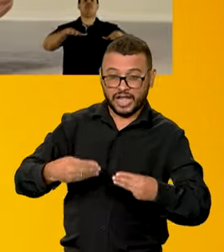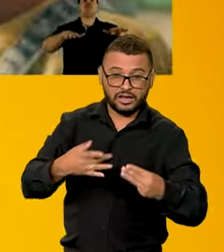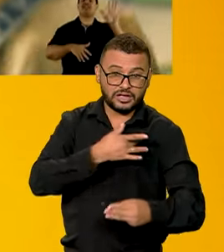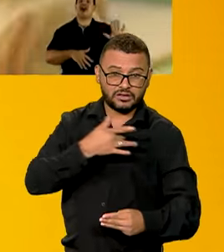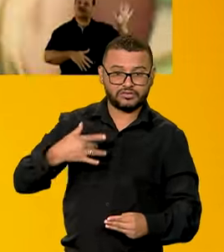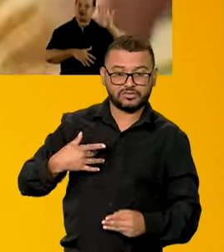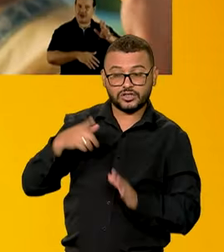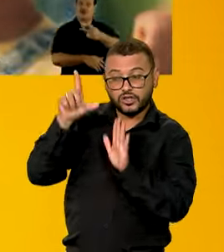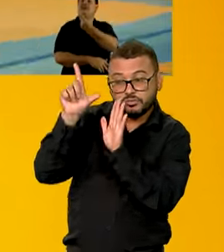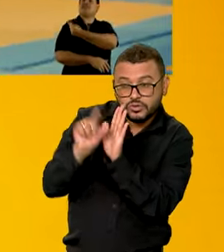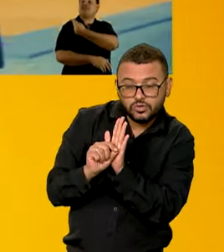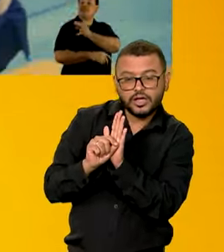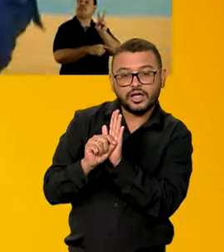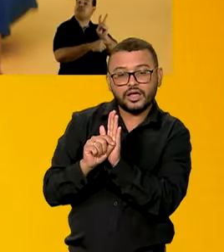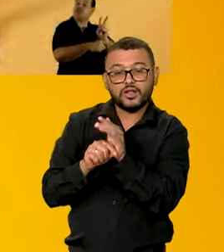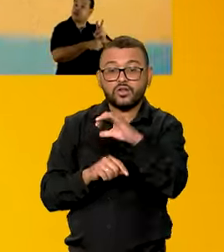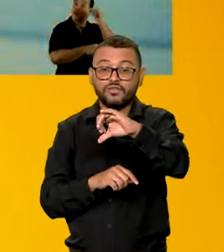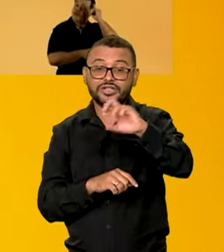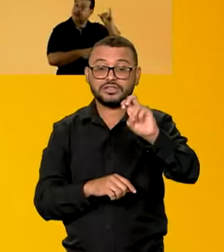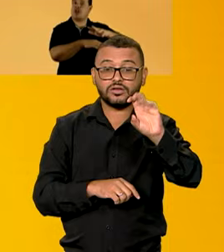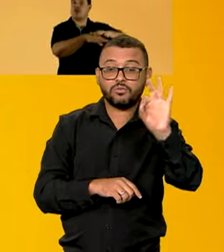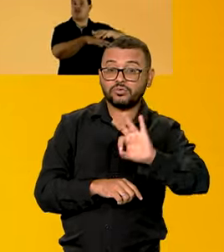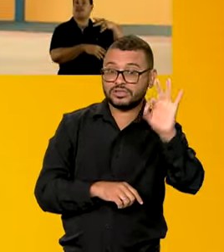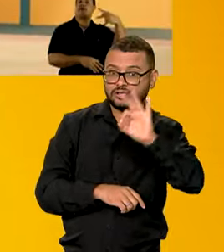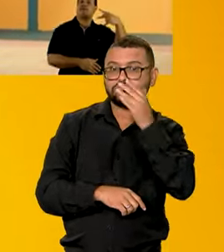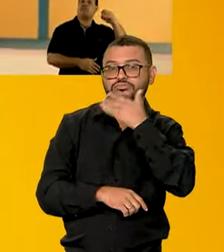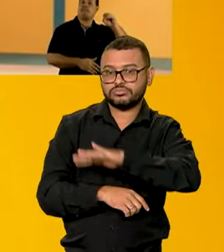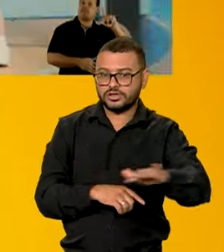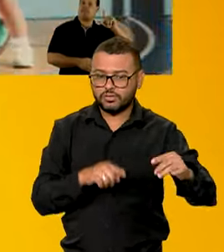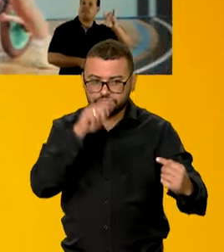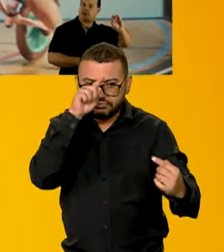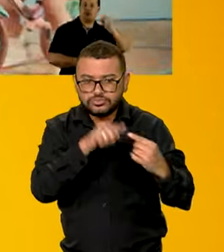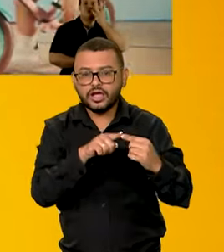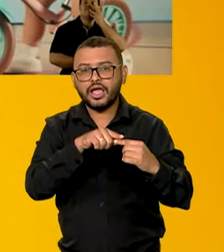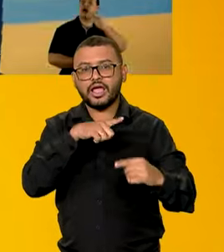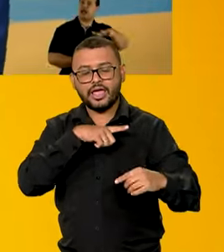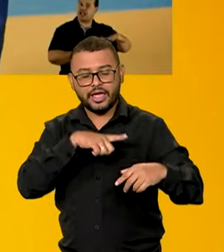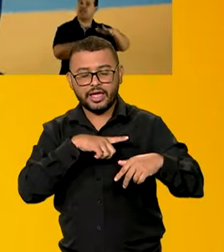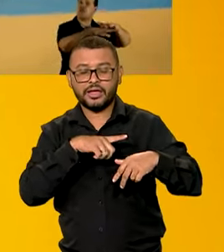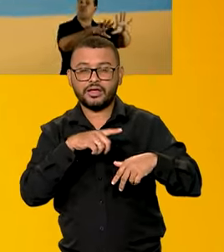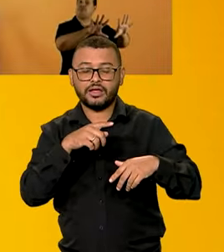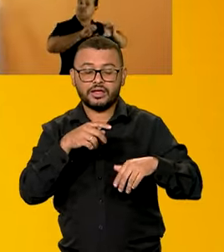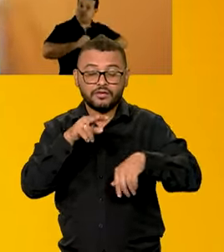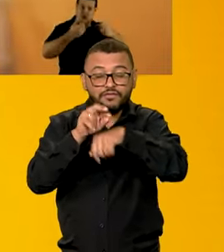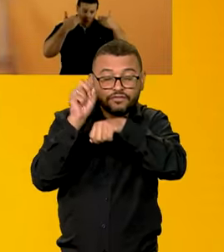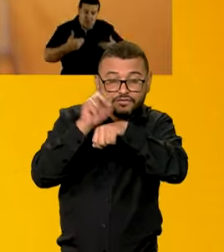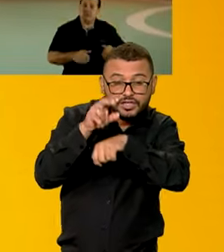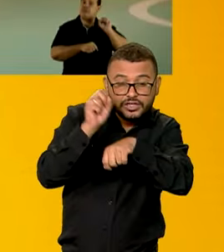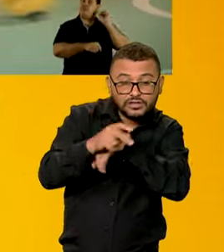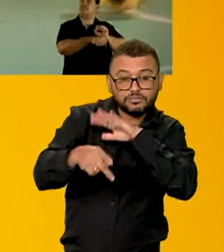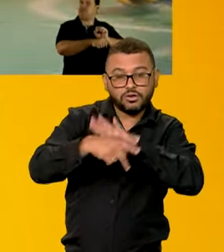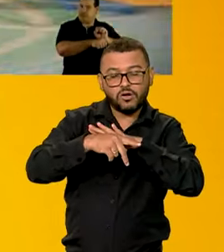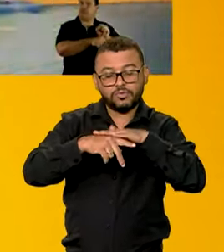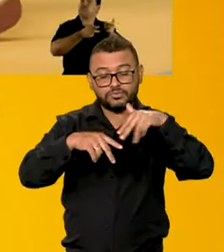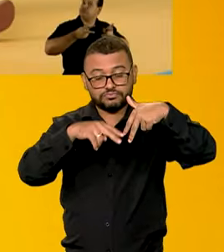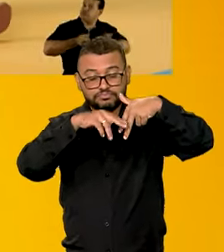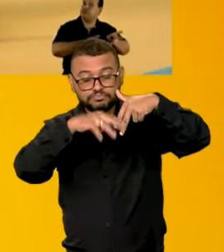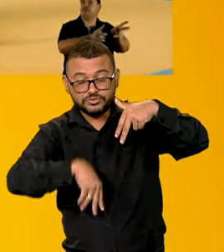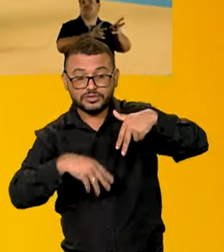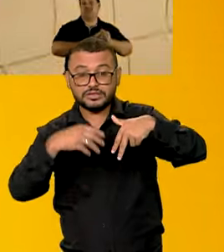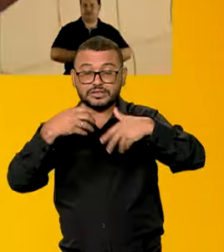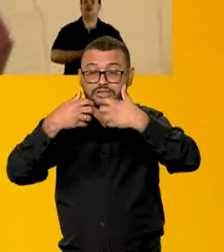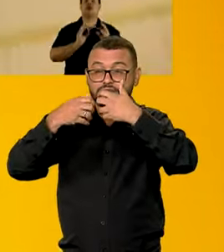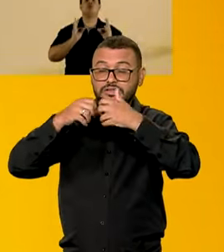% do público-alvo dessa campanha. O poliovírus que causa a poliomielite pode destruir parte do sistema nervoso,